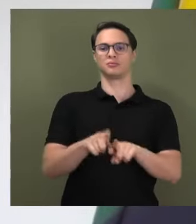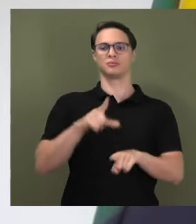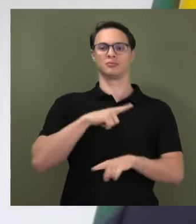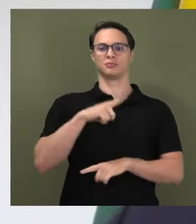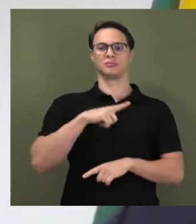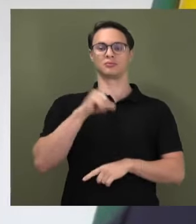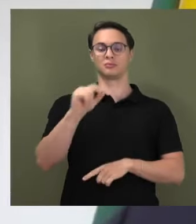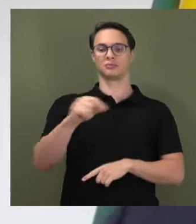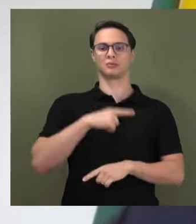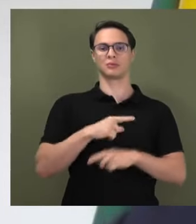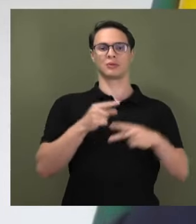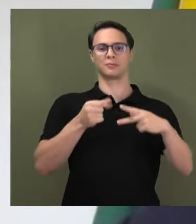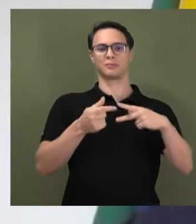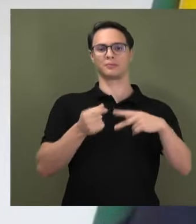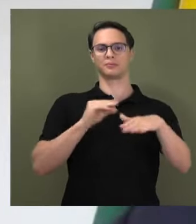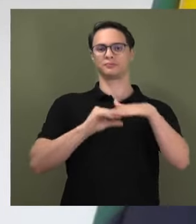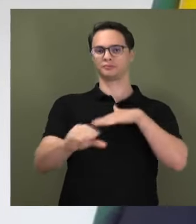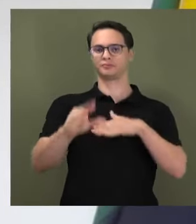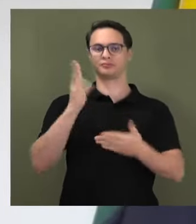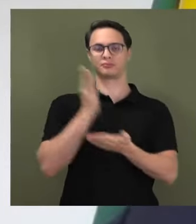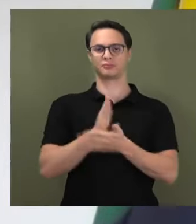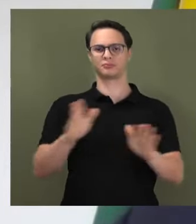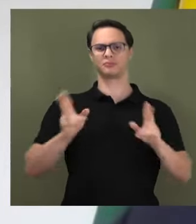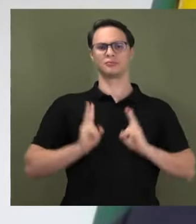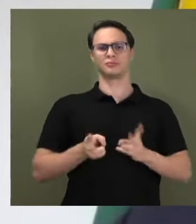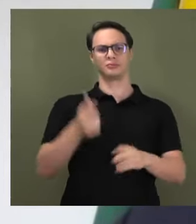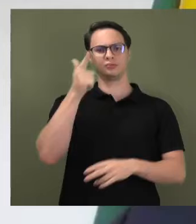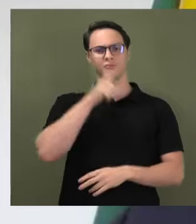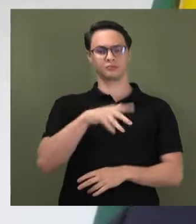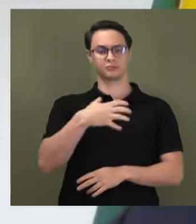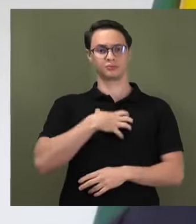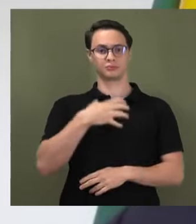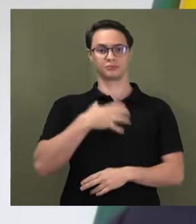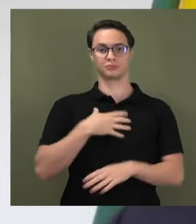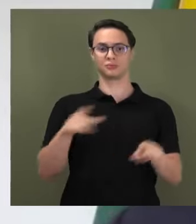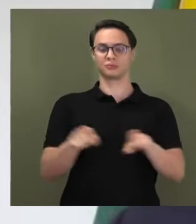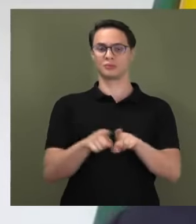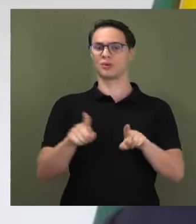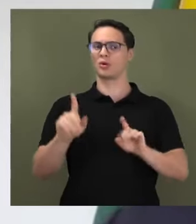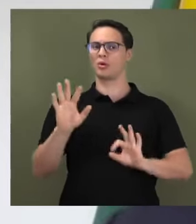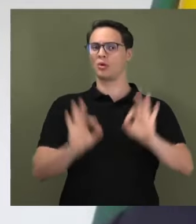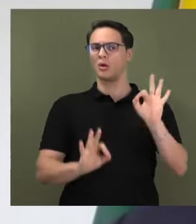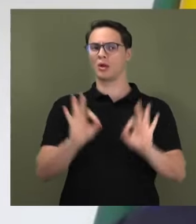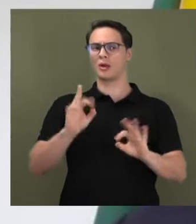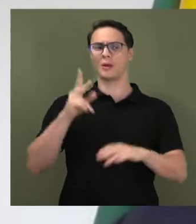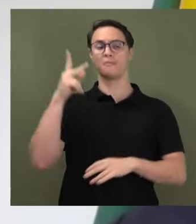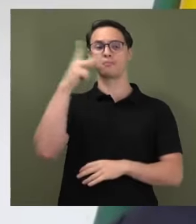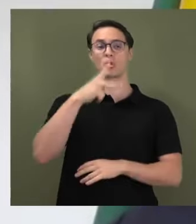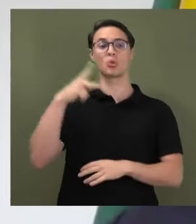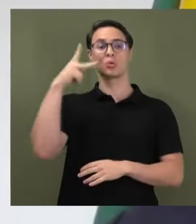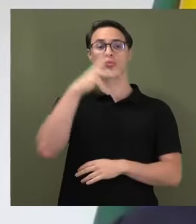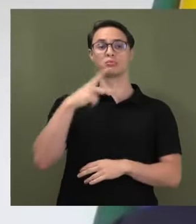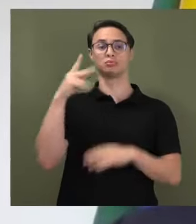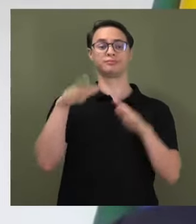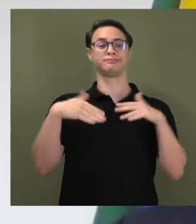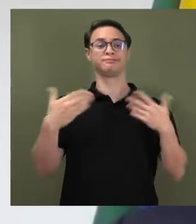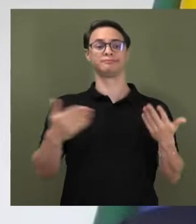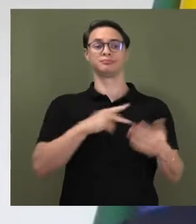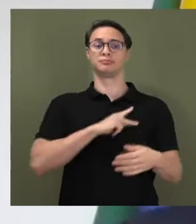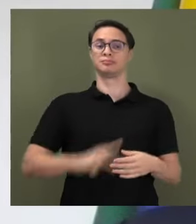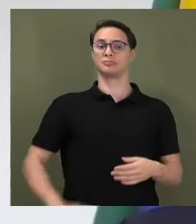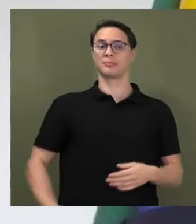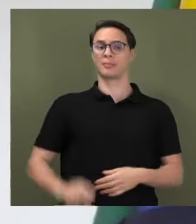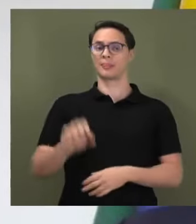de emenda Pix, sempre se consegue um jeitinho, ainda mais numa articulação política. E aí vem o presidente do